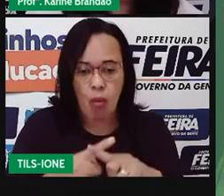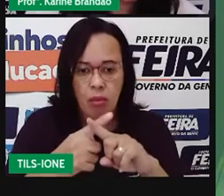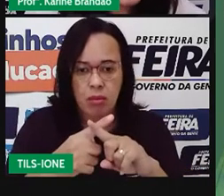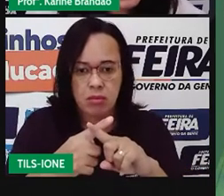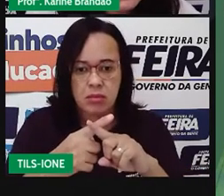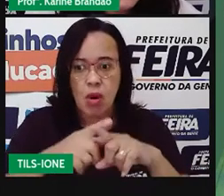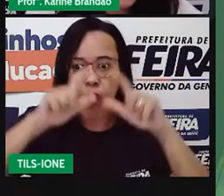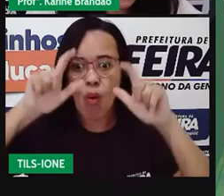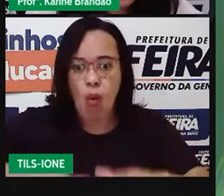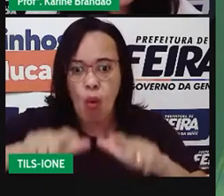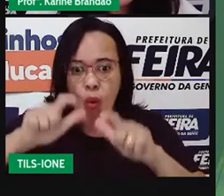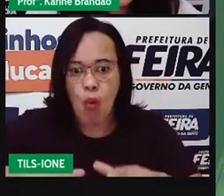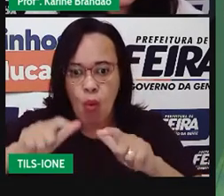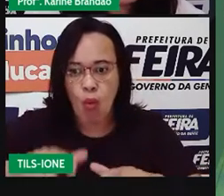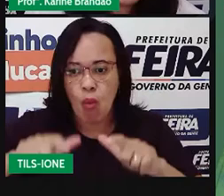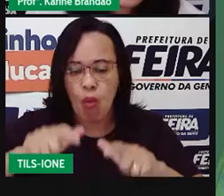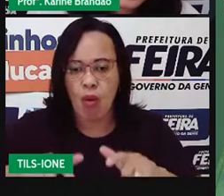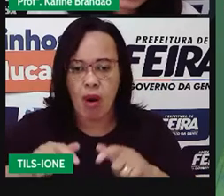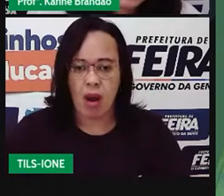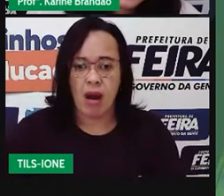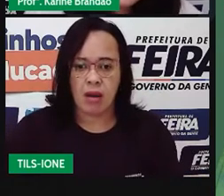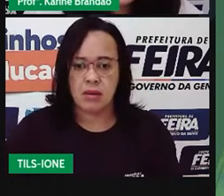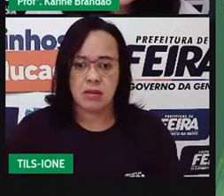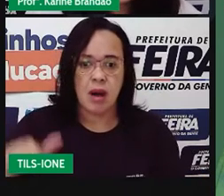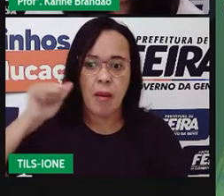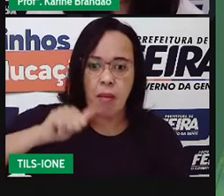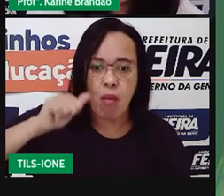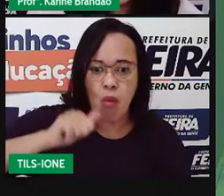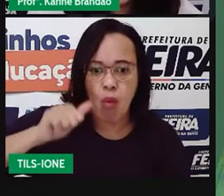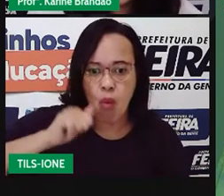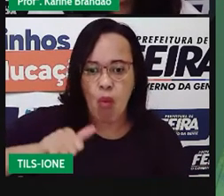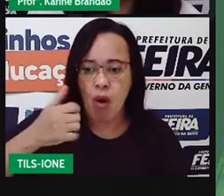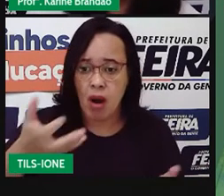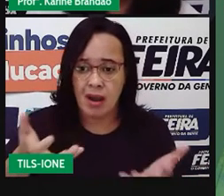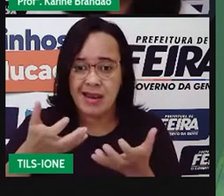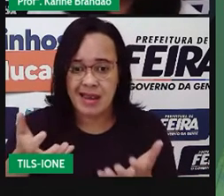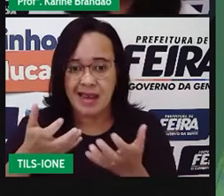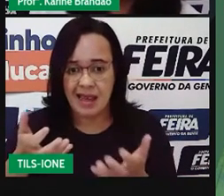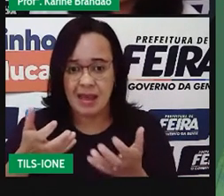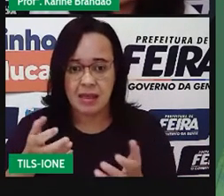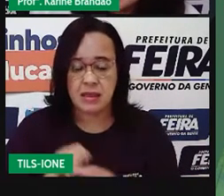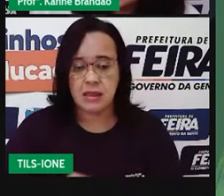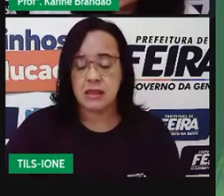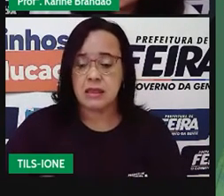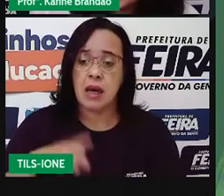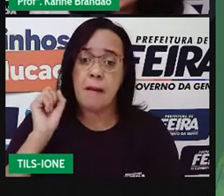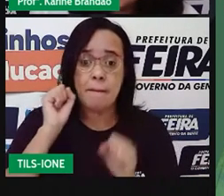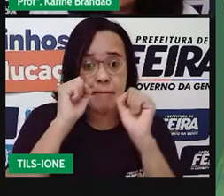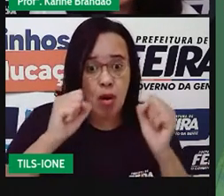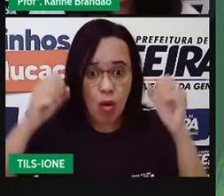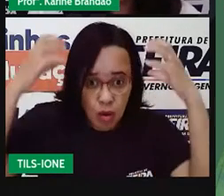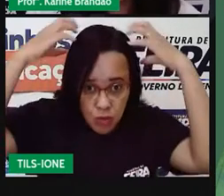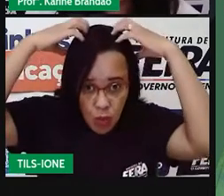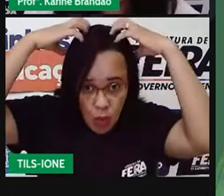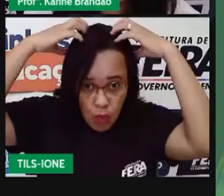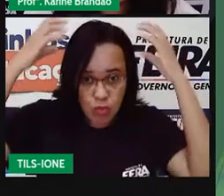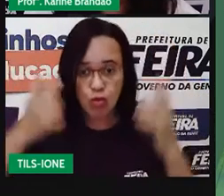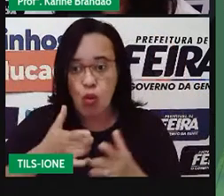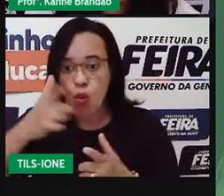nessa disputa, ele ganhou de algum macho. E aí, os filhotes, que provavelmente eram desse macho que perdeu,